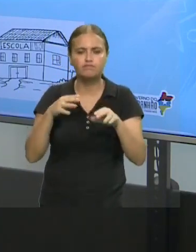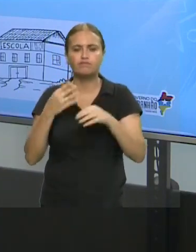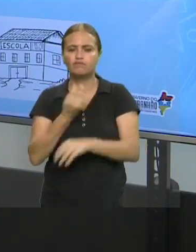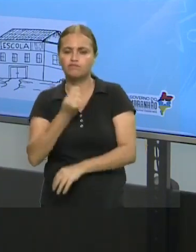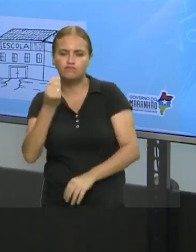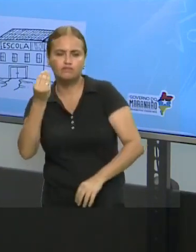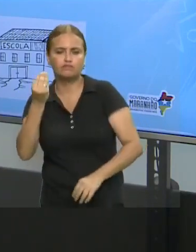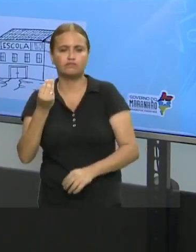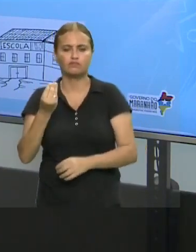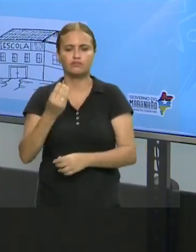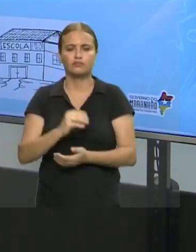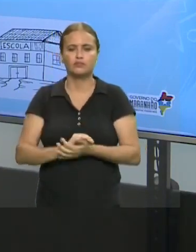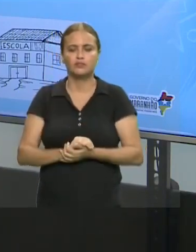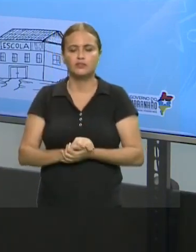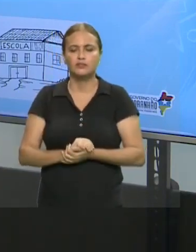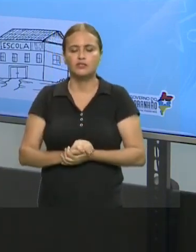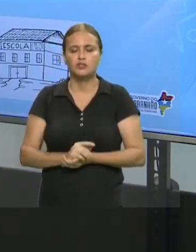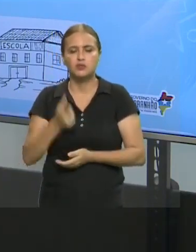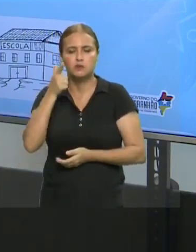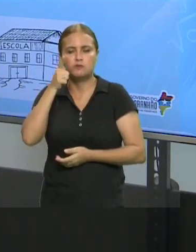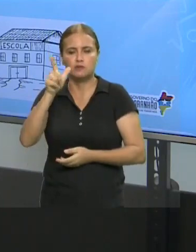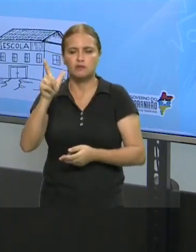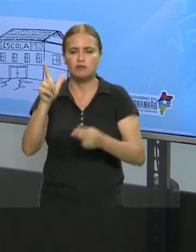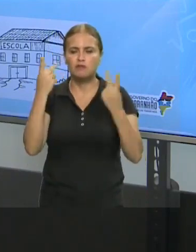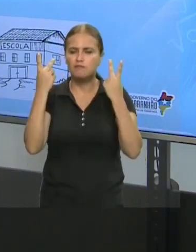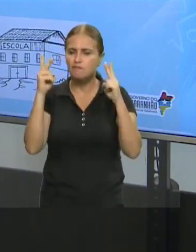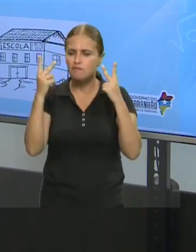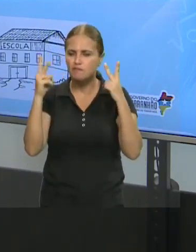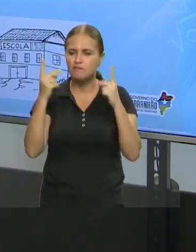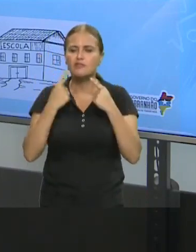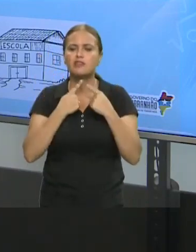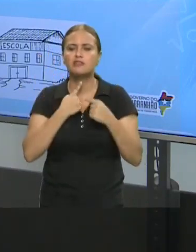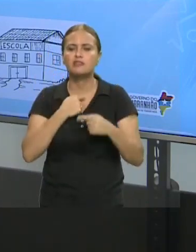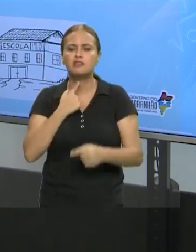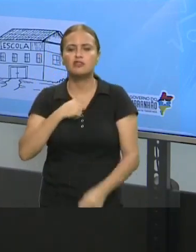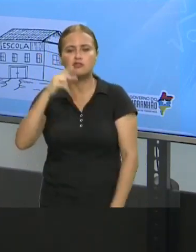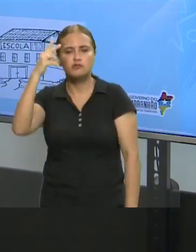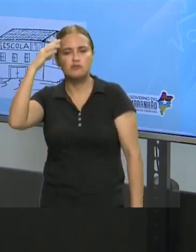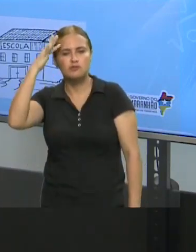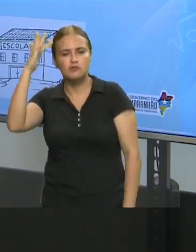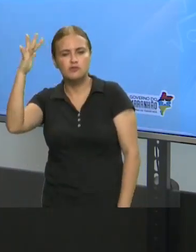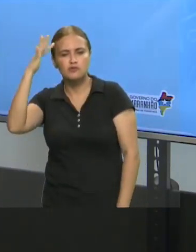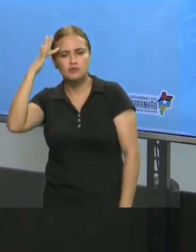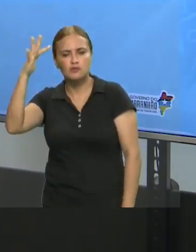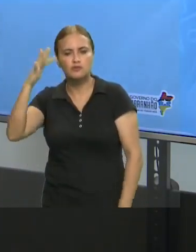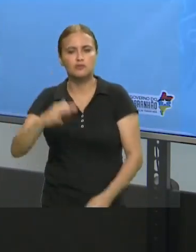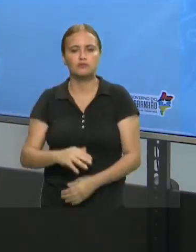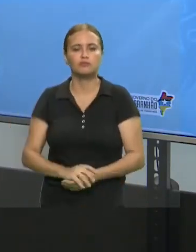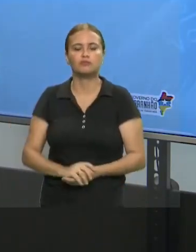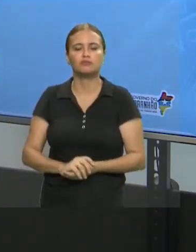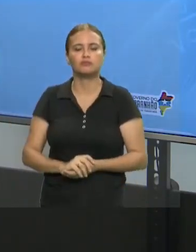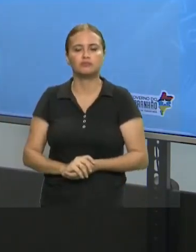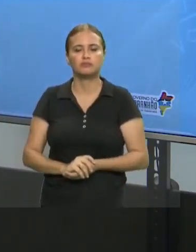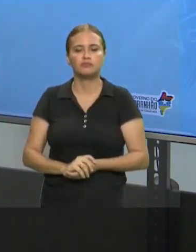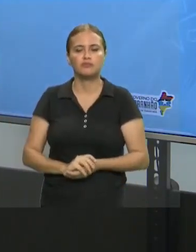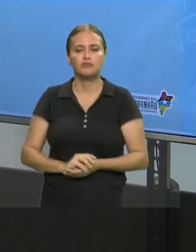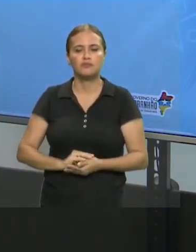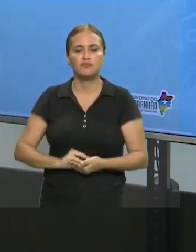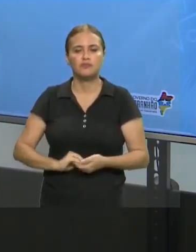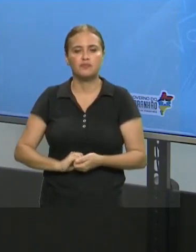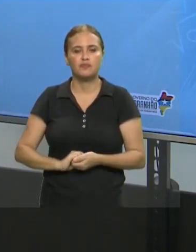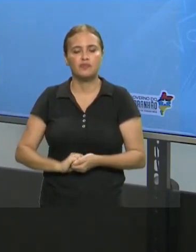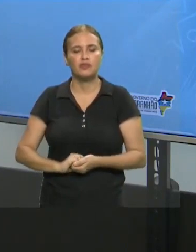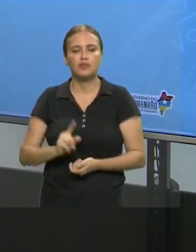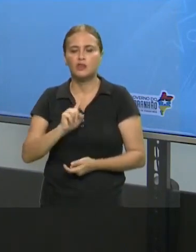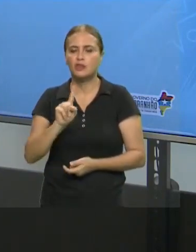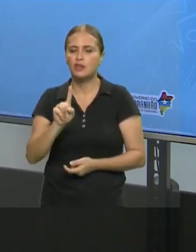viagem, da realização de um sonho. Então, pessoal, não vamos nos